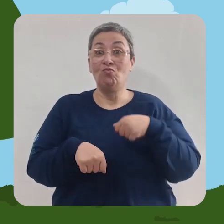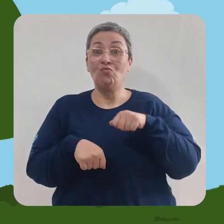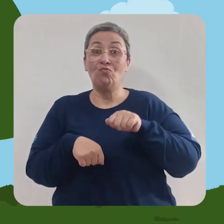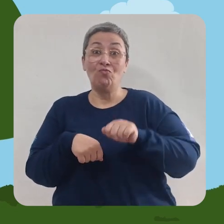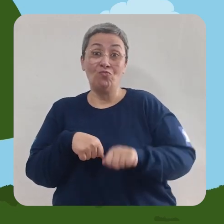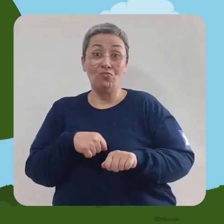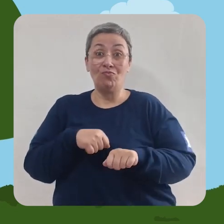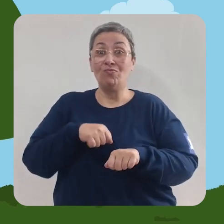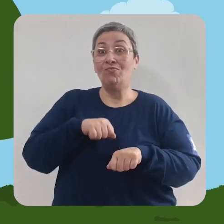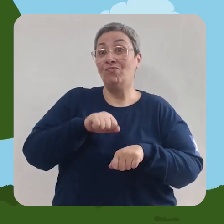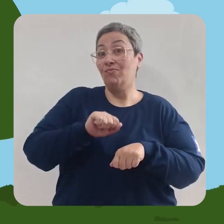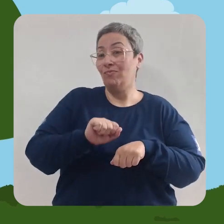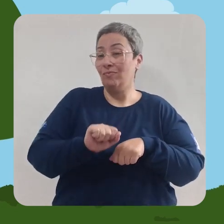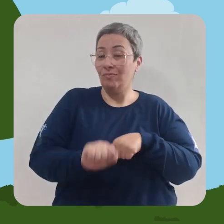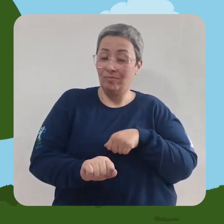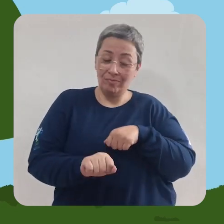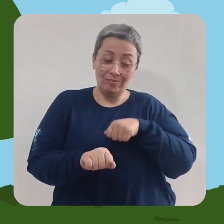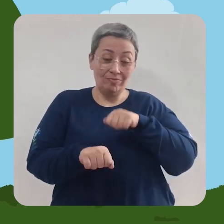continuou.